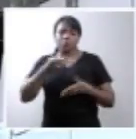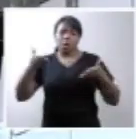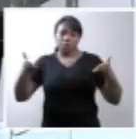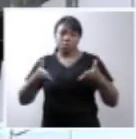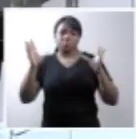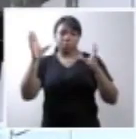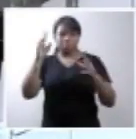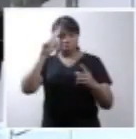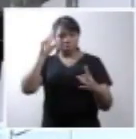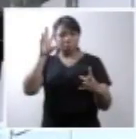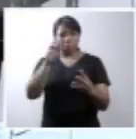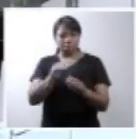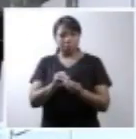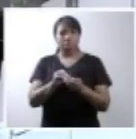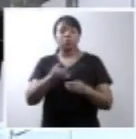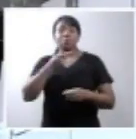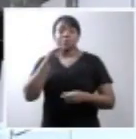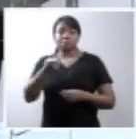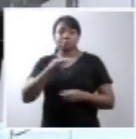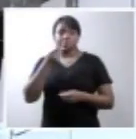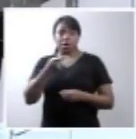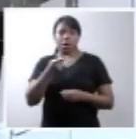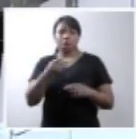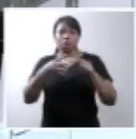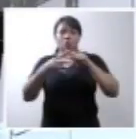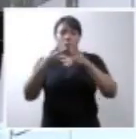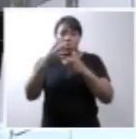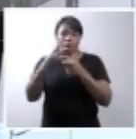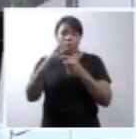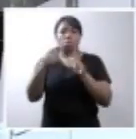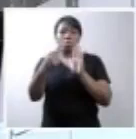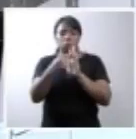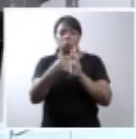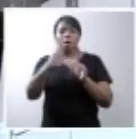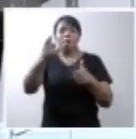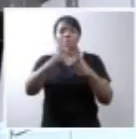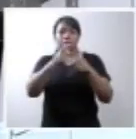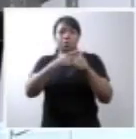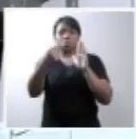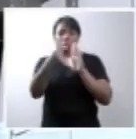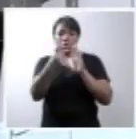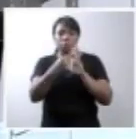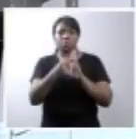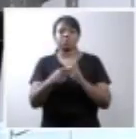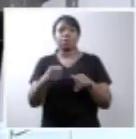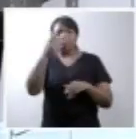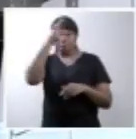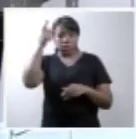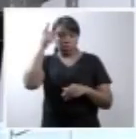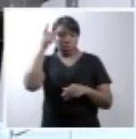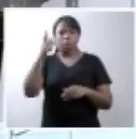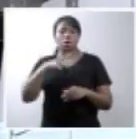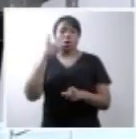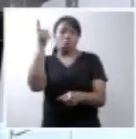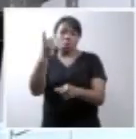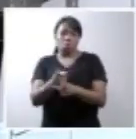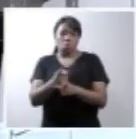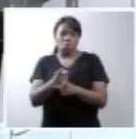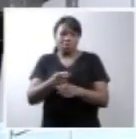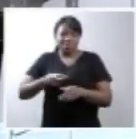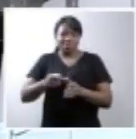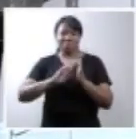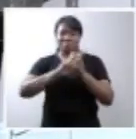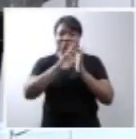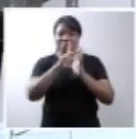concluir agora se baseia em quatro pontos. Primeiro ponto. A espécie humana encontra infinitas